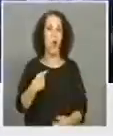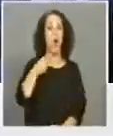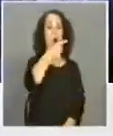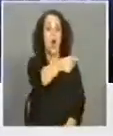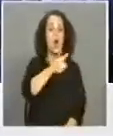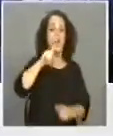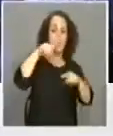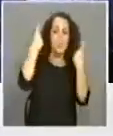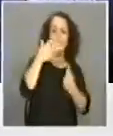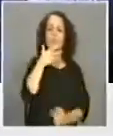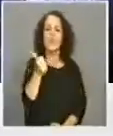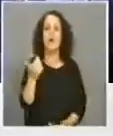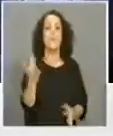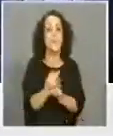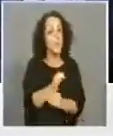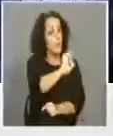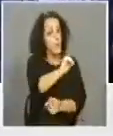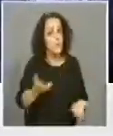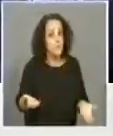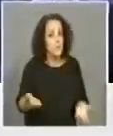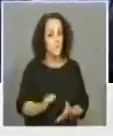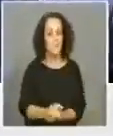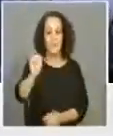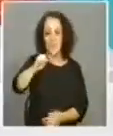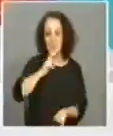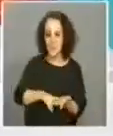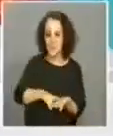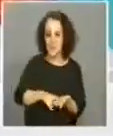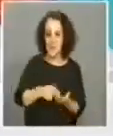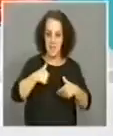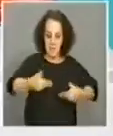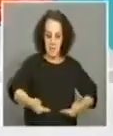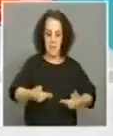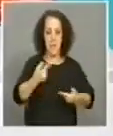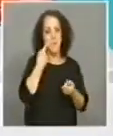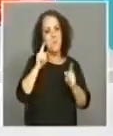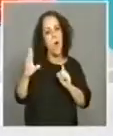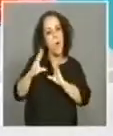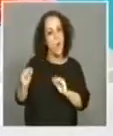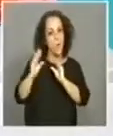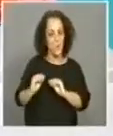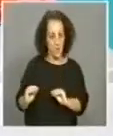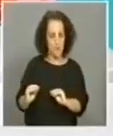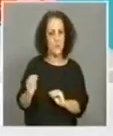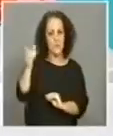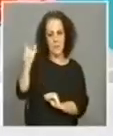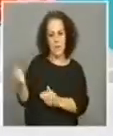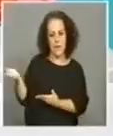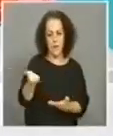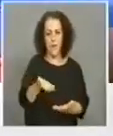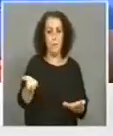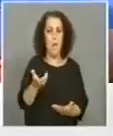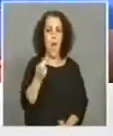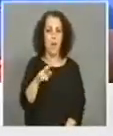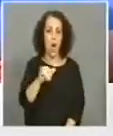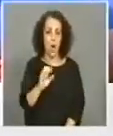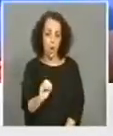A festa é vossa. Sim, é verdade, estamos de volta aqui à conversa e agora com o anfitrião António Vieira de Sousa,